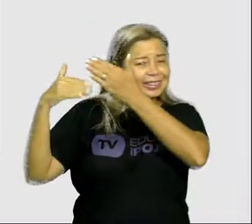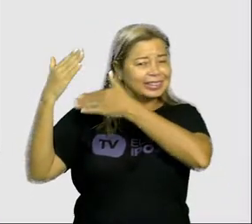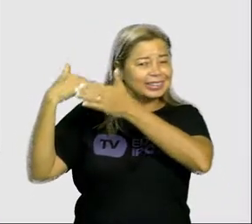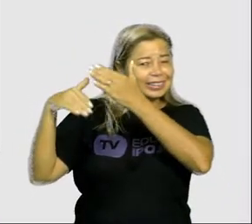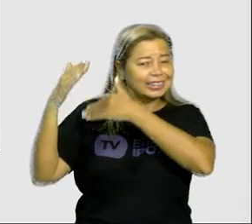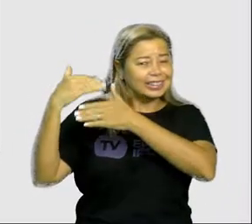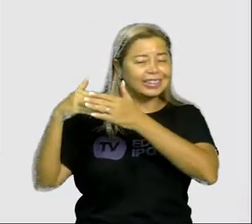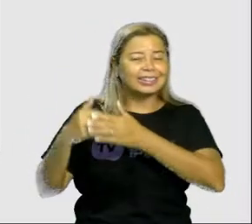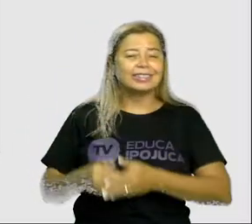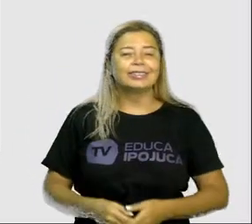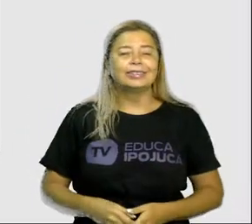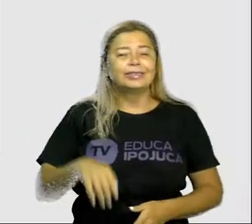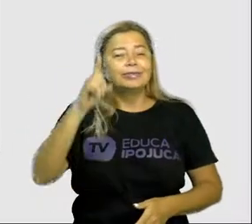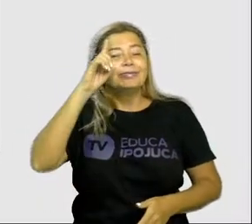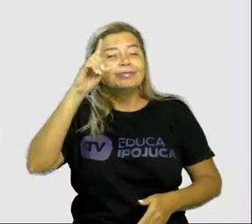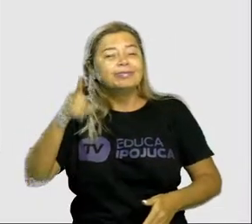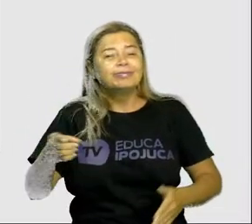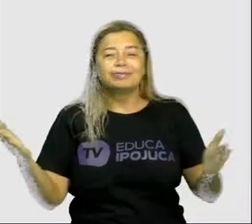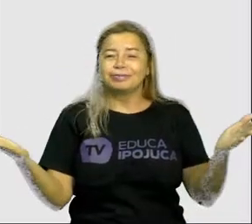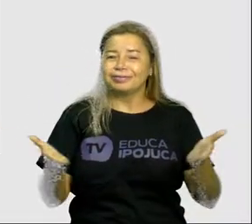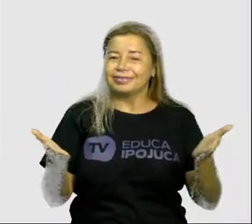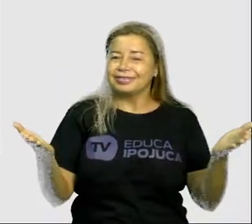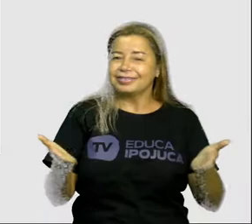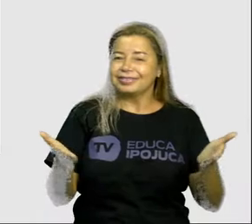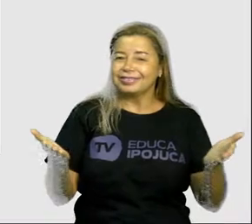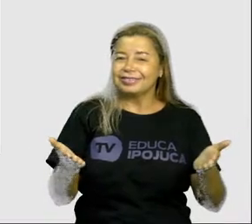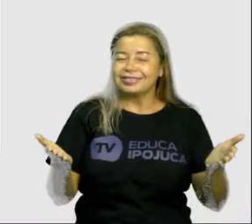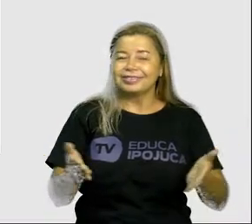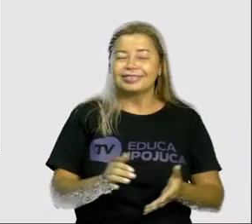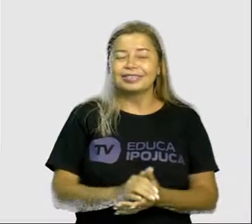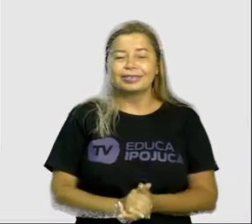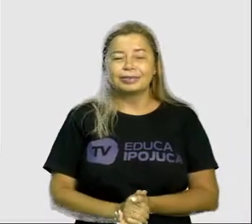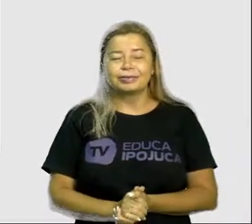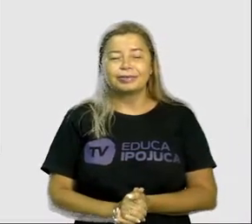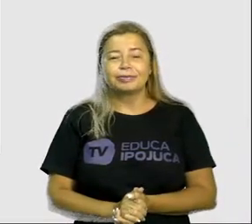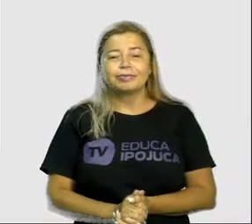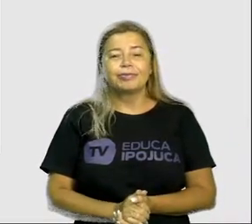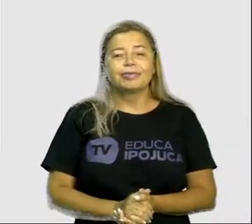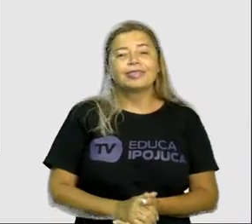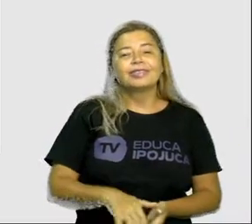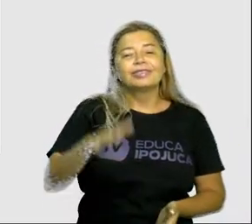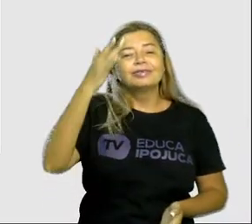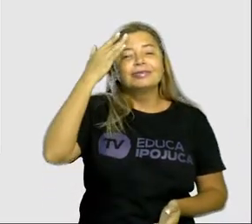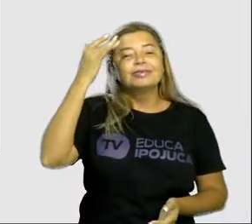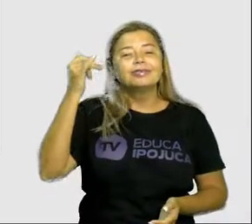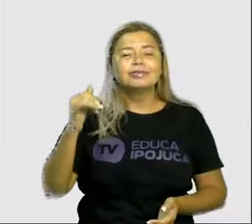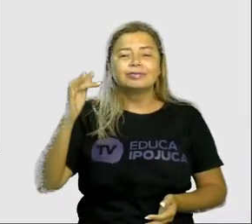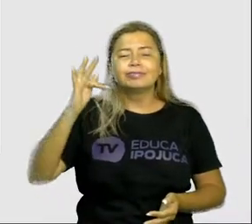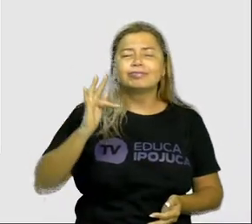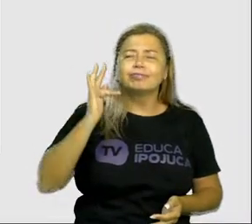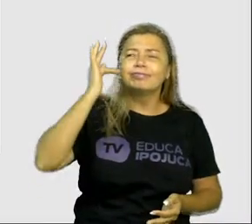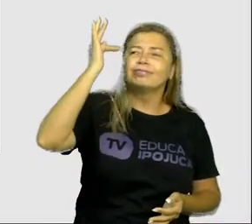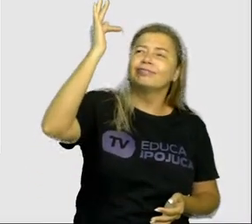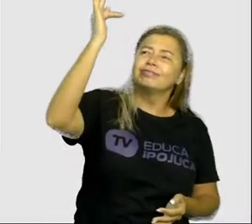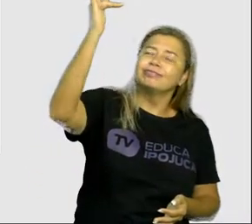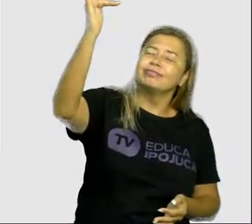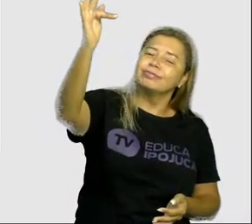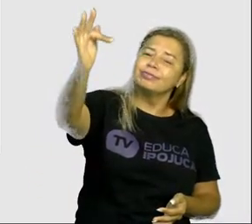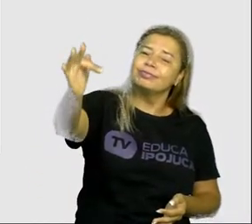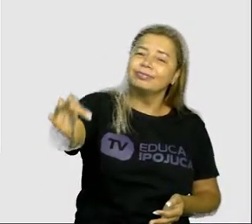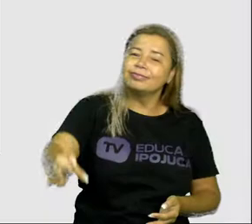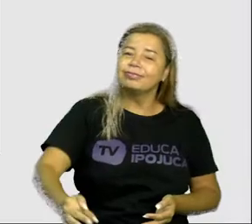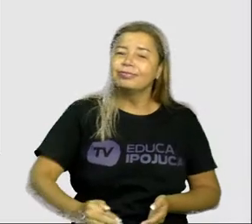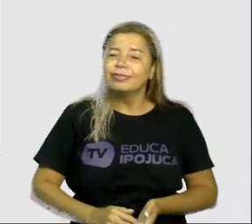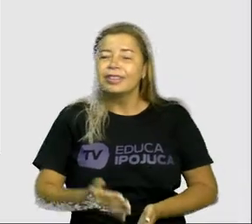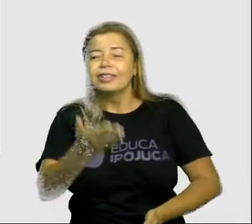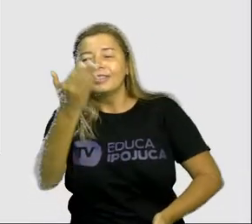Hoje é presente Amanhã será futuro